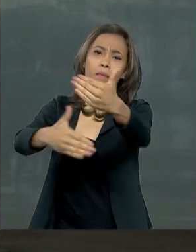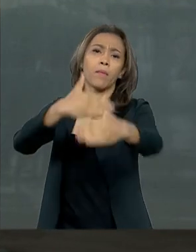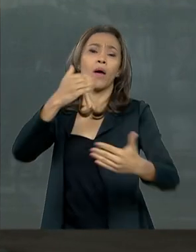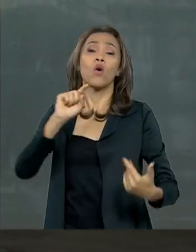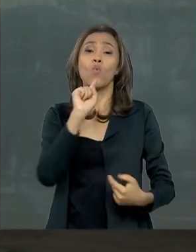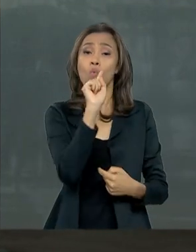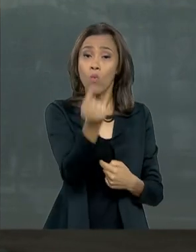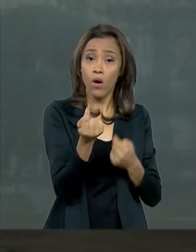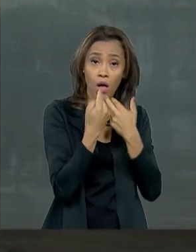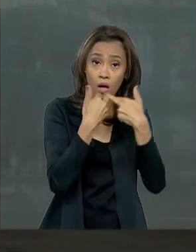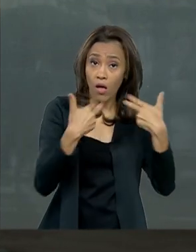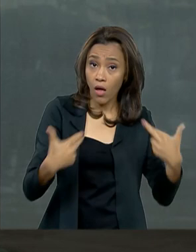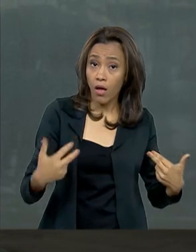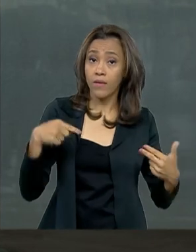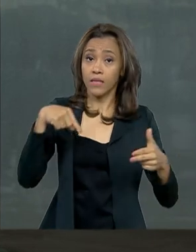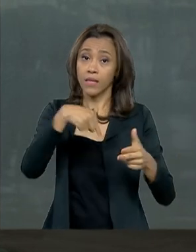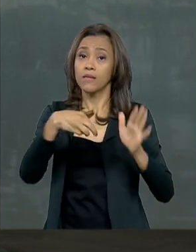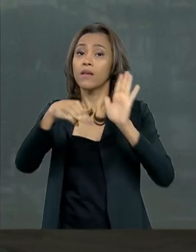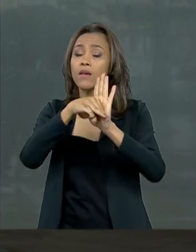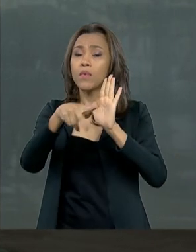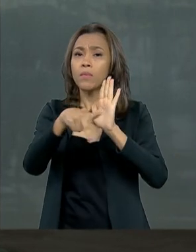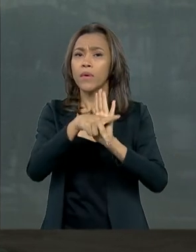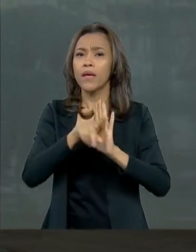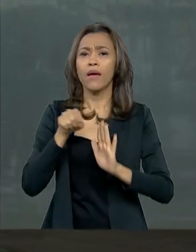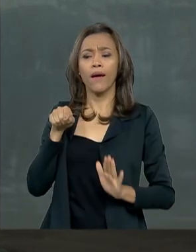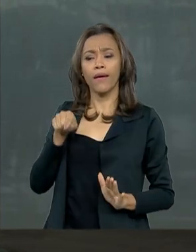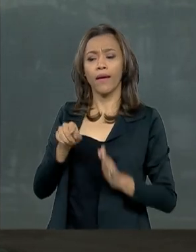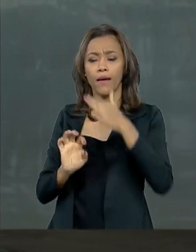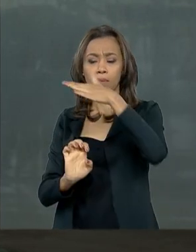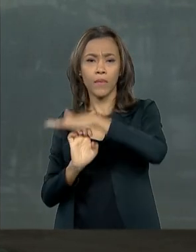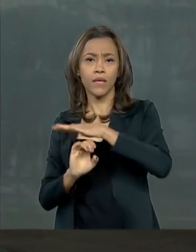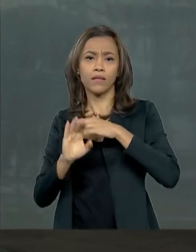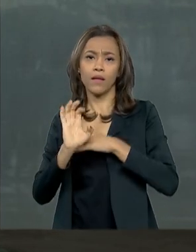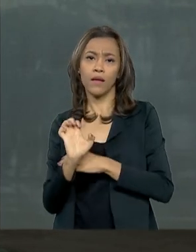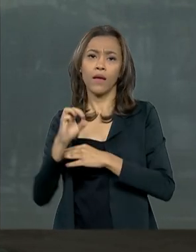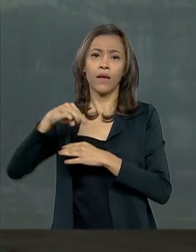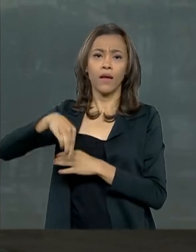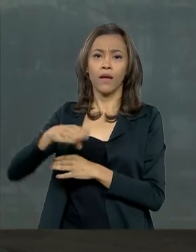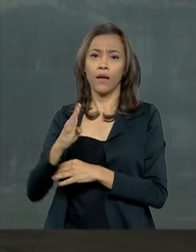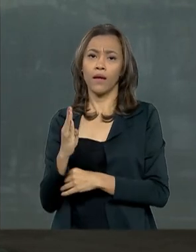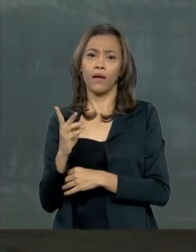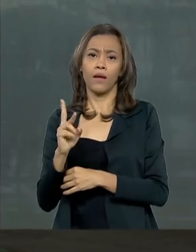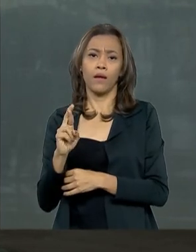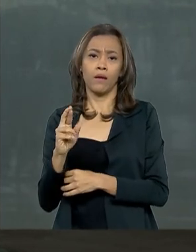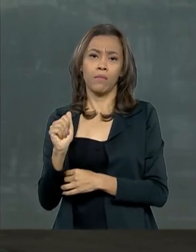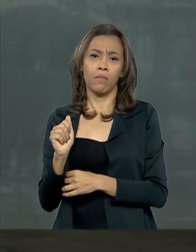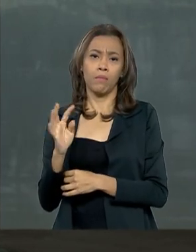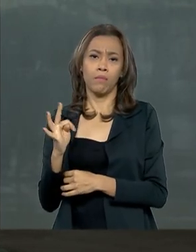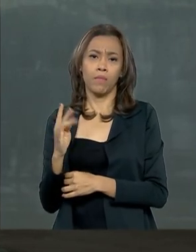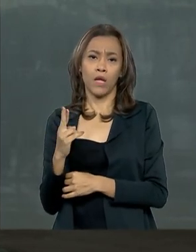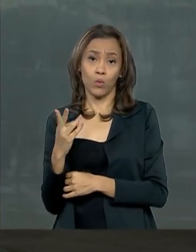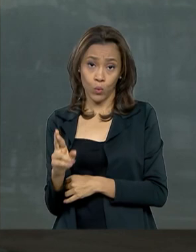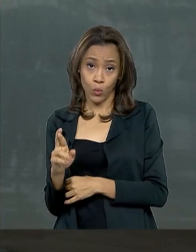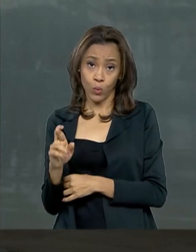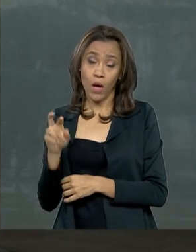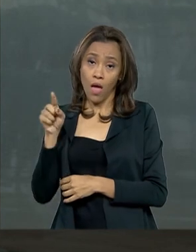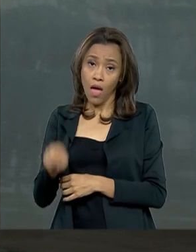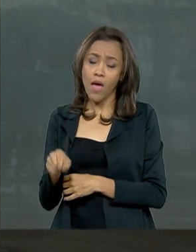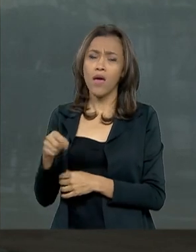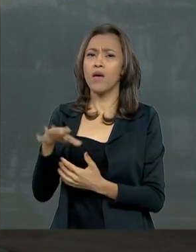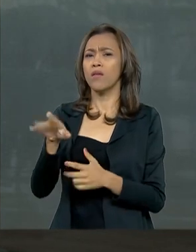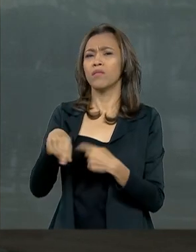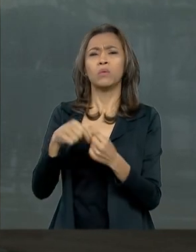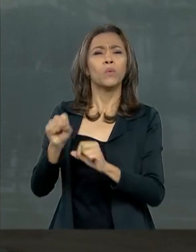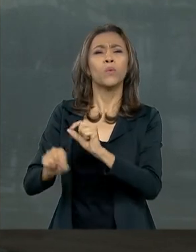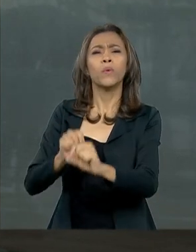novidades dessa medida é que a Embratur vai passar a ser um serviço social autônomo, como o